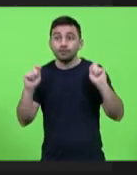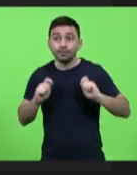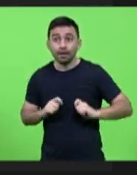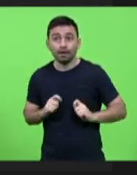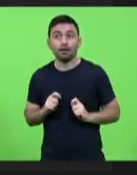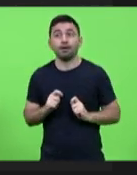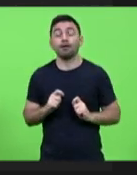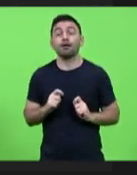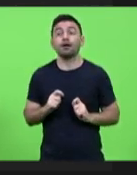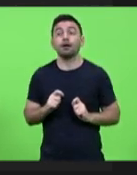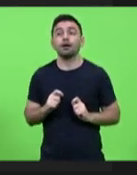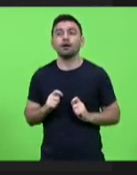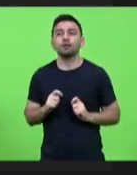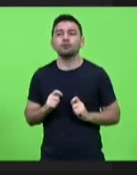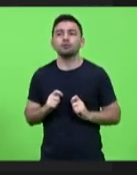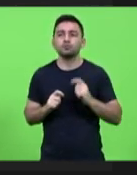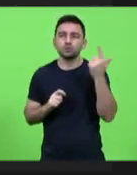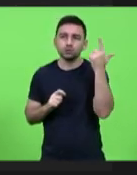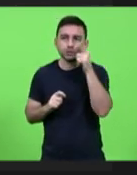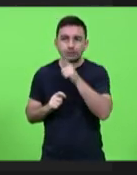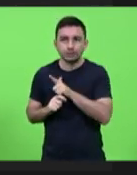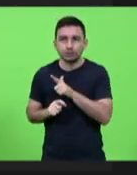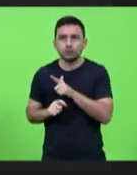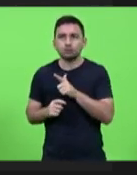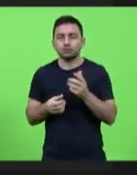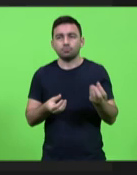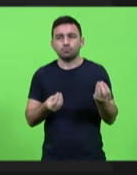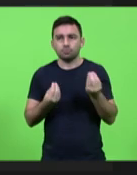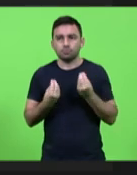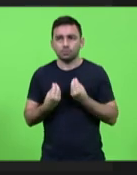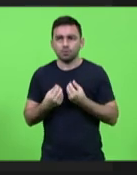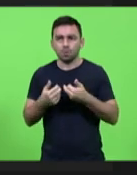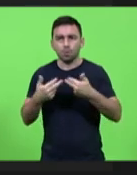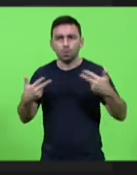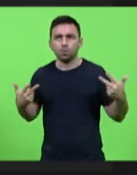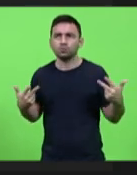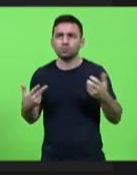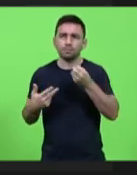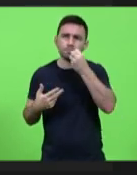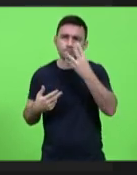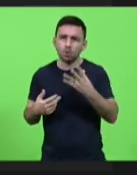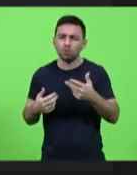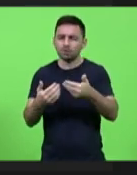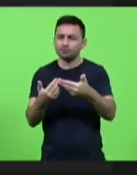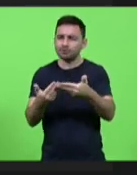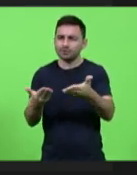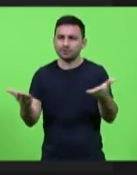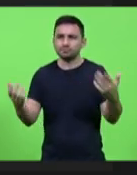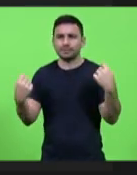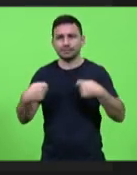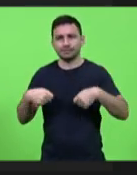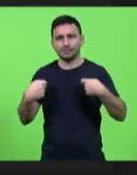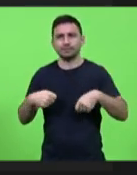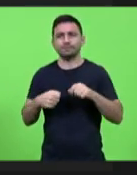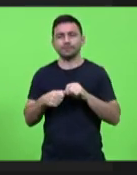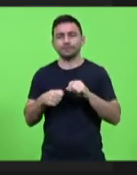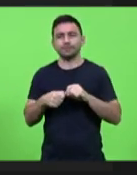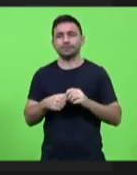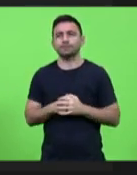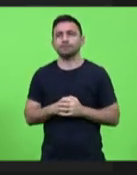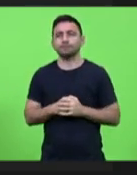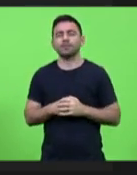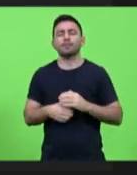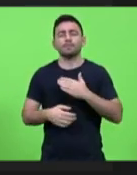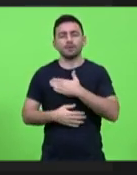o benefício daquilo que a sociedade aquilo que os entes federados precisam fazer dizer que é um